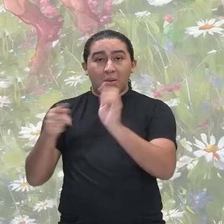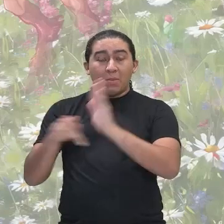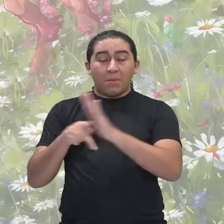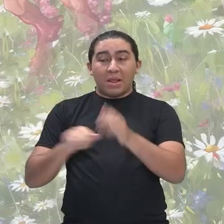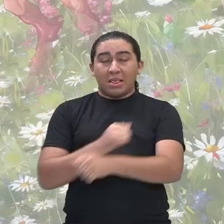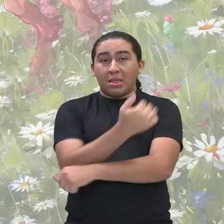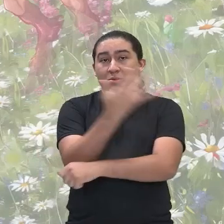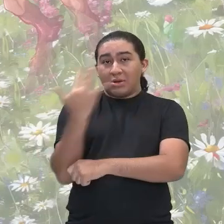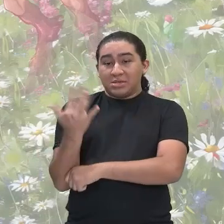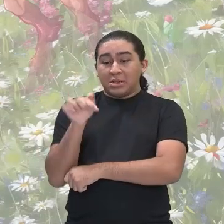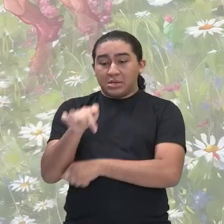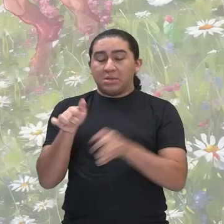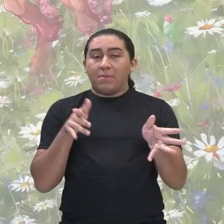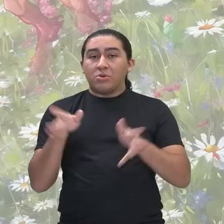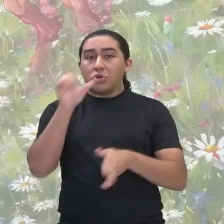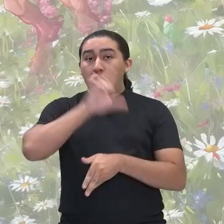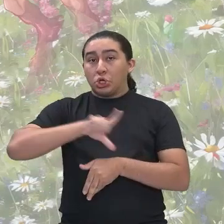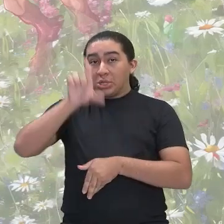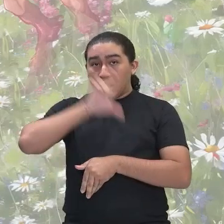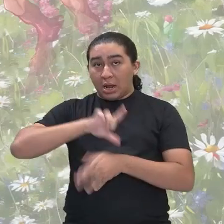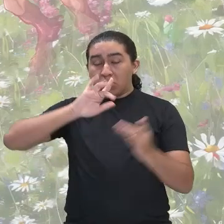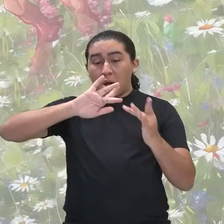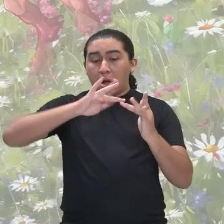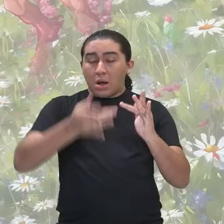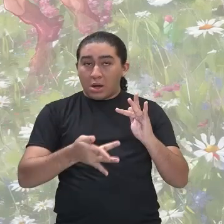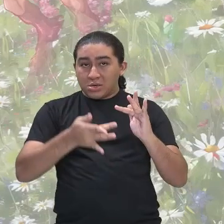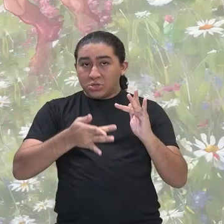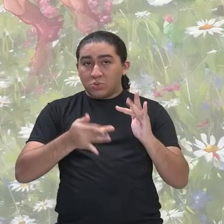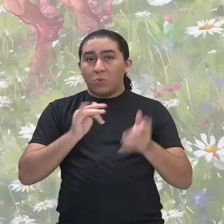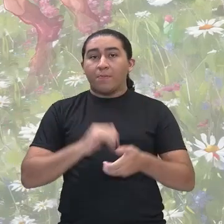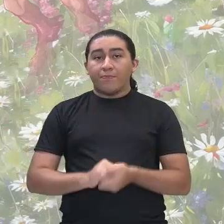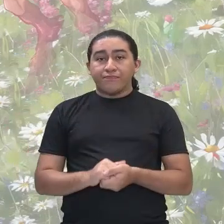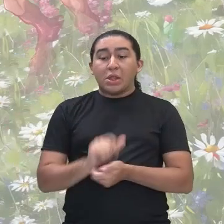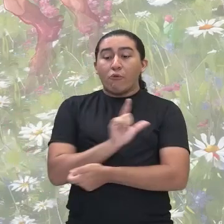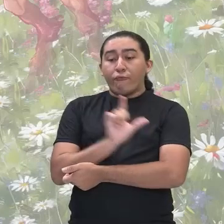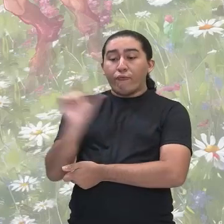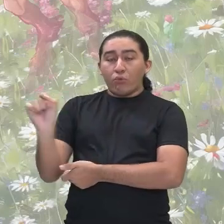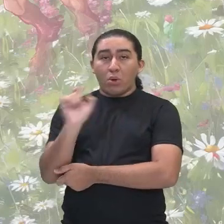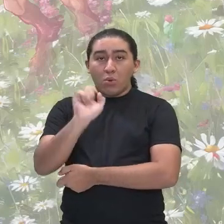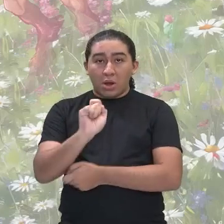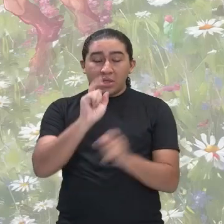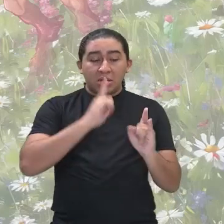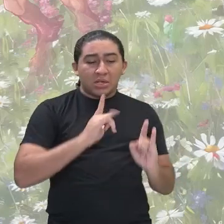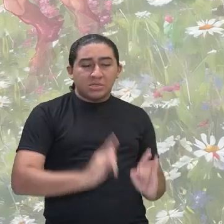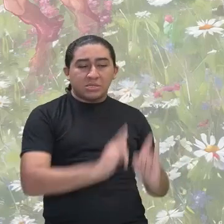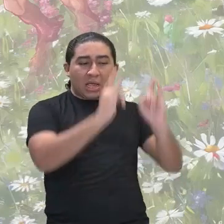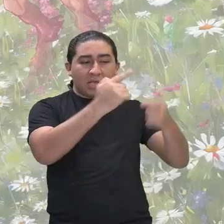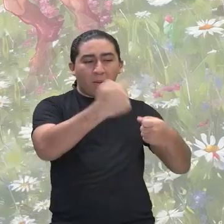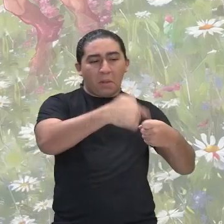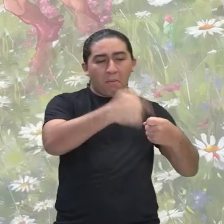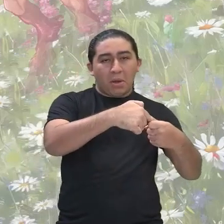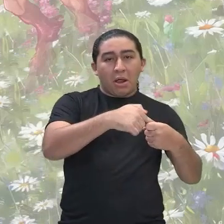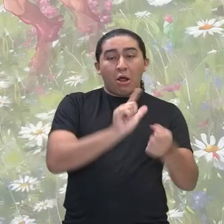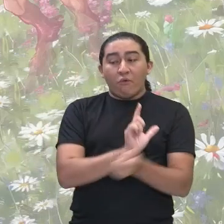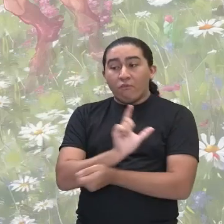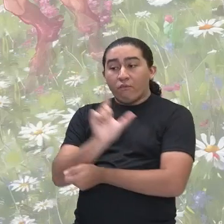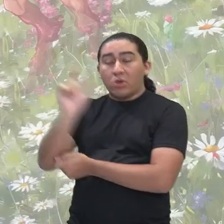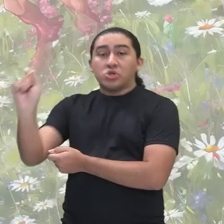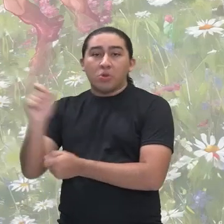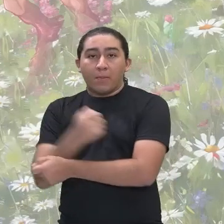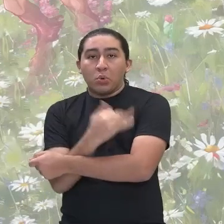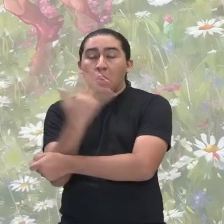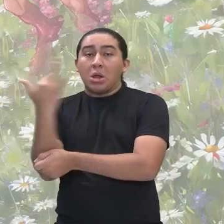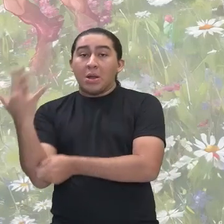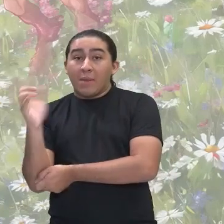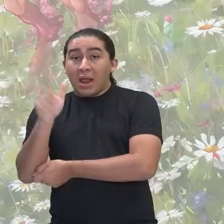período literário arcadismo, a fuga é da cidade para o campo de uma forma literal. É